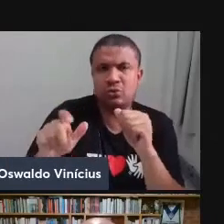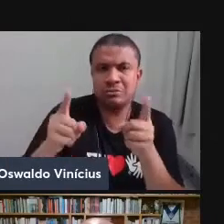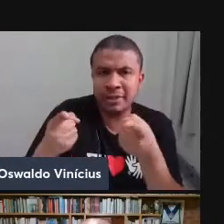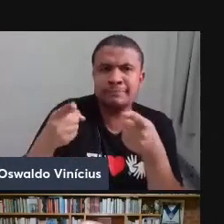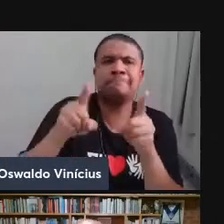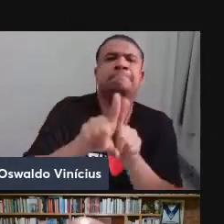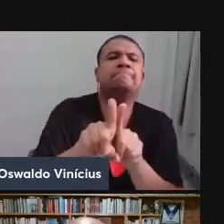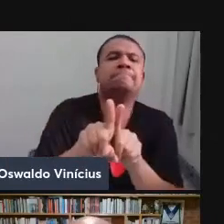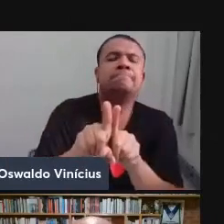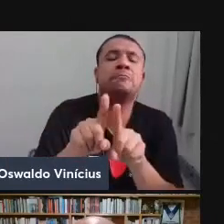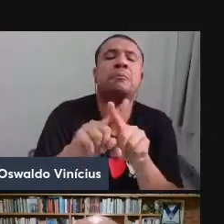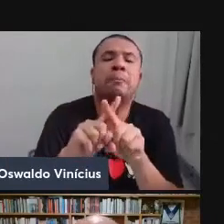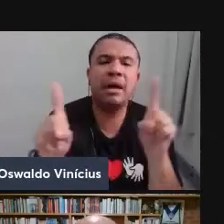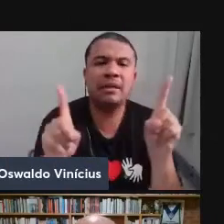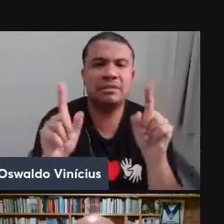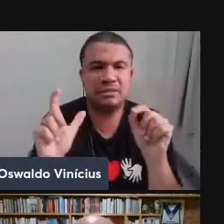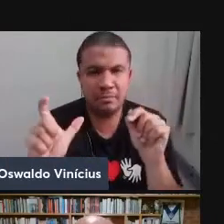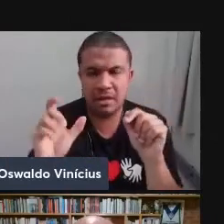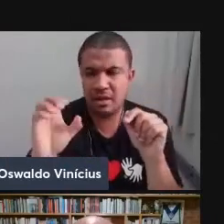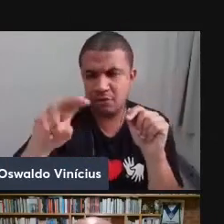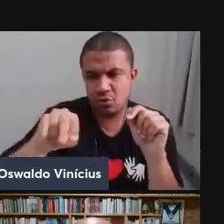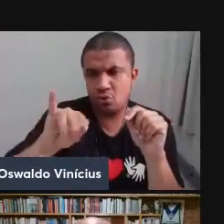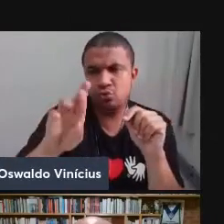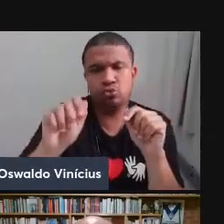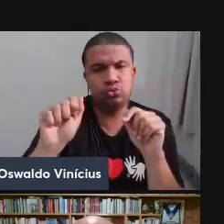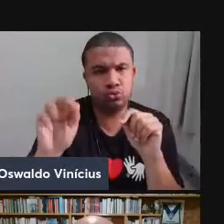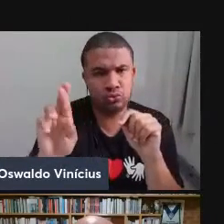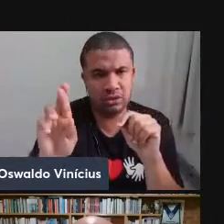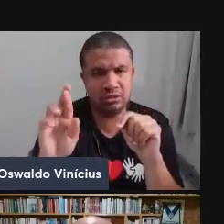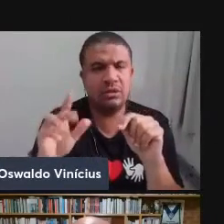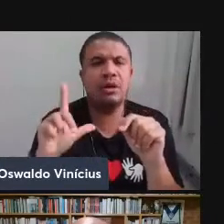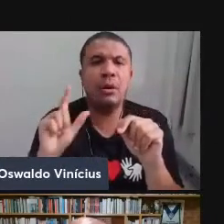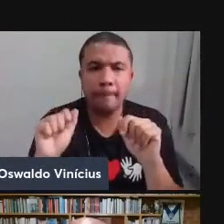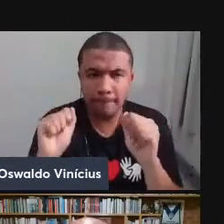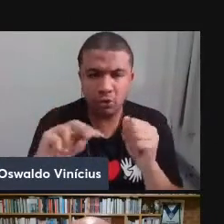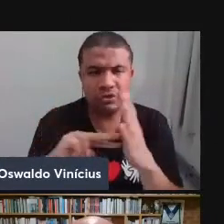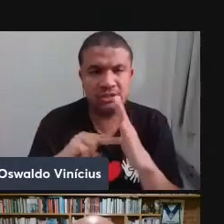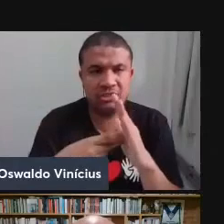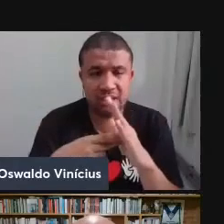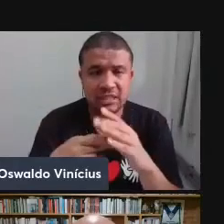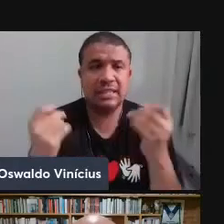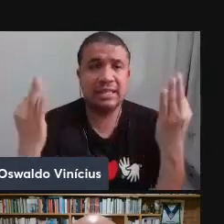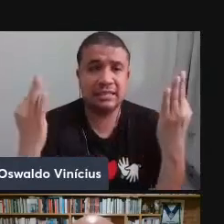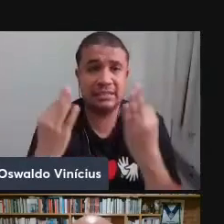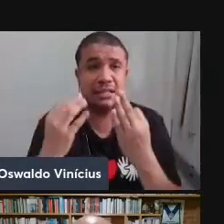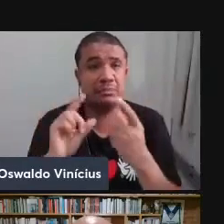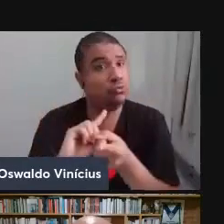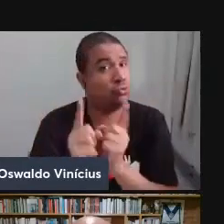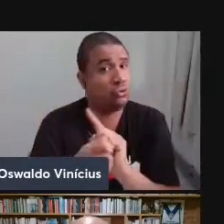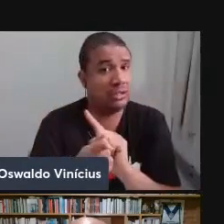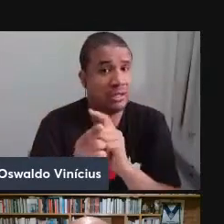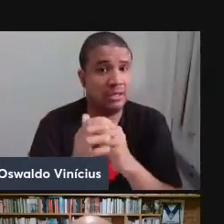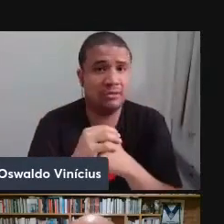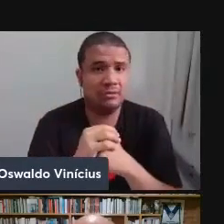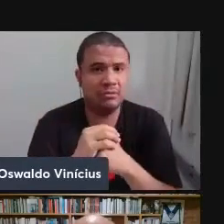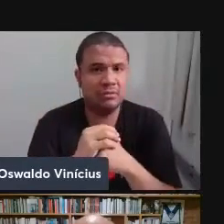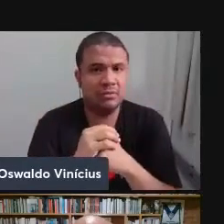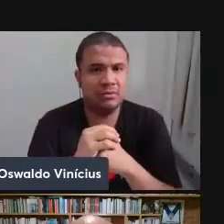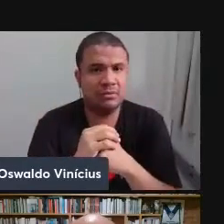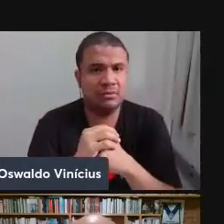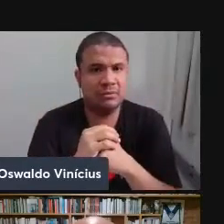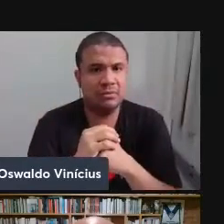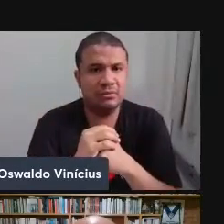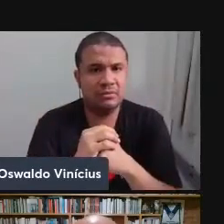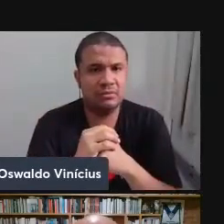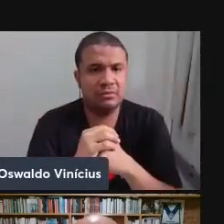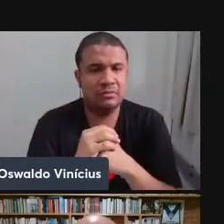Mas a palavra conjurar, ela também pode significar exatamente o contrário disso. Ex-conjurar,